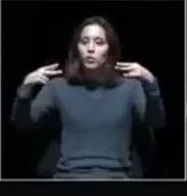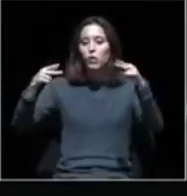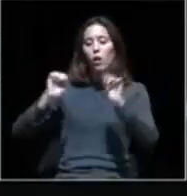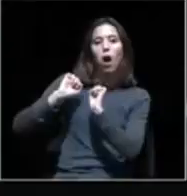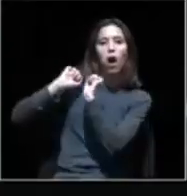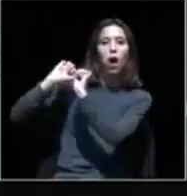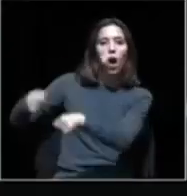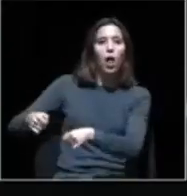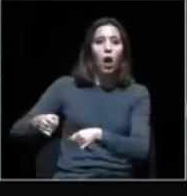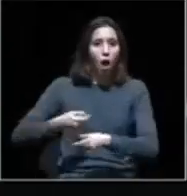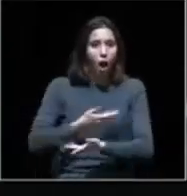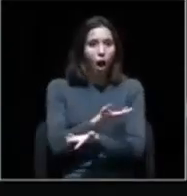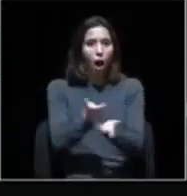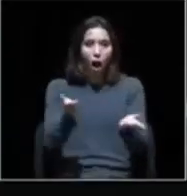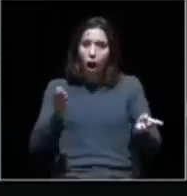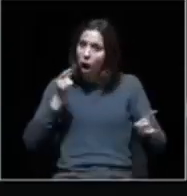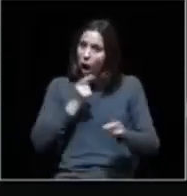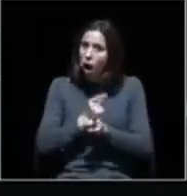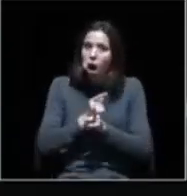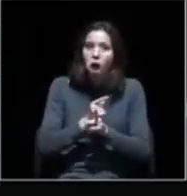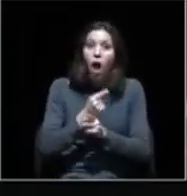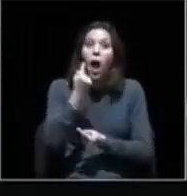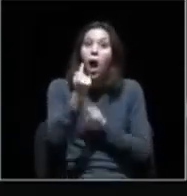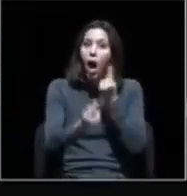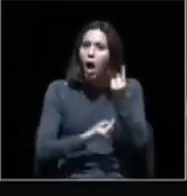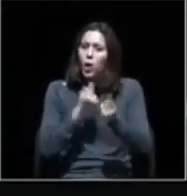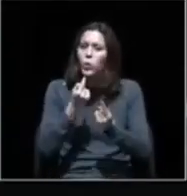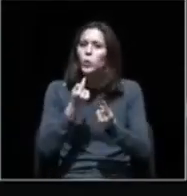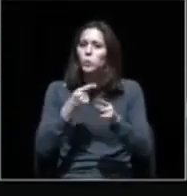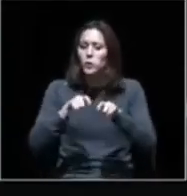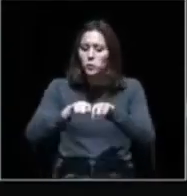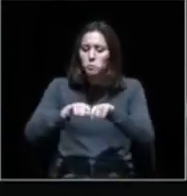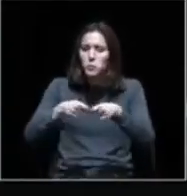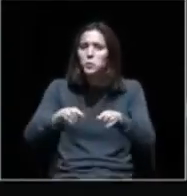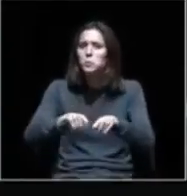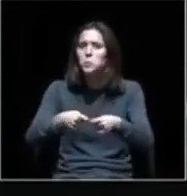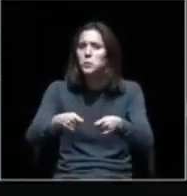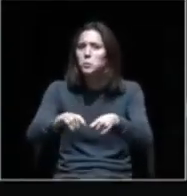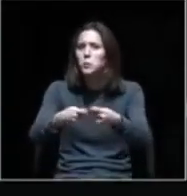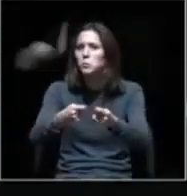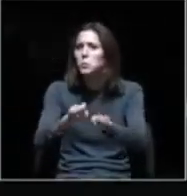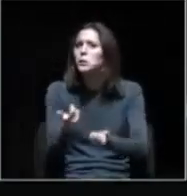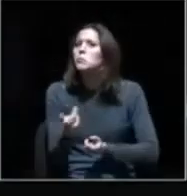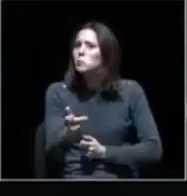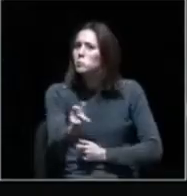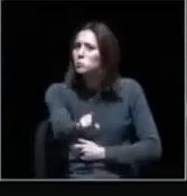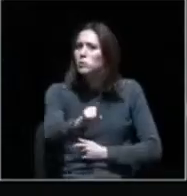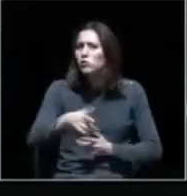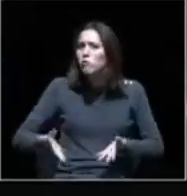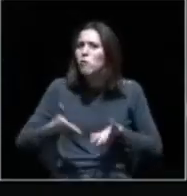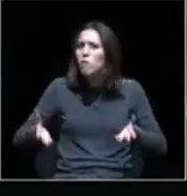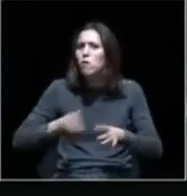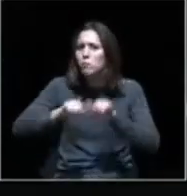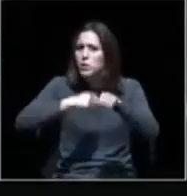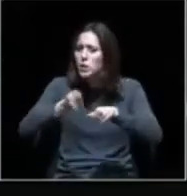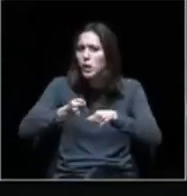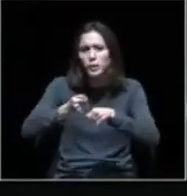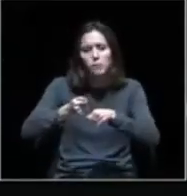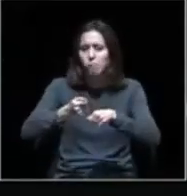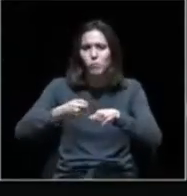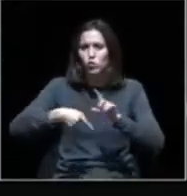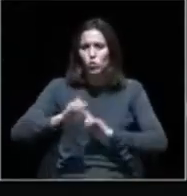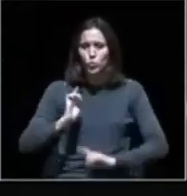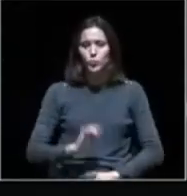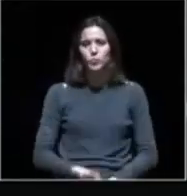manutenção das já existentes, porque algumas começam a apresentar sinais de degradação e isso é nada promove o uso destas vias.